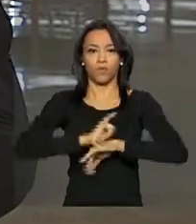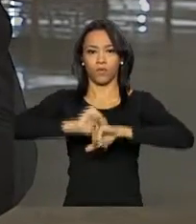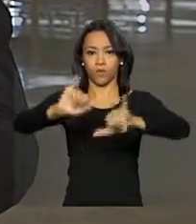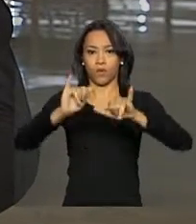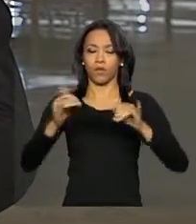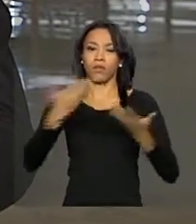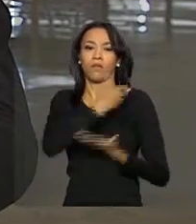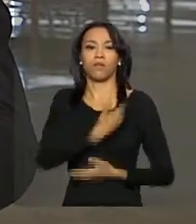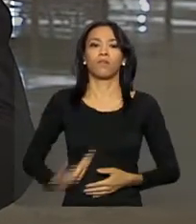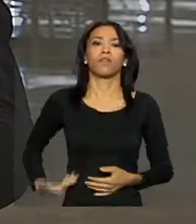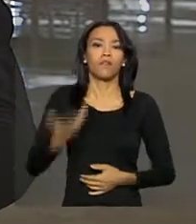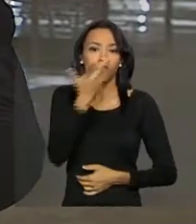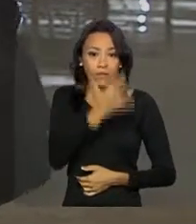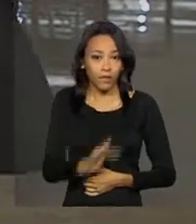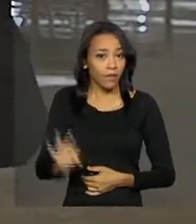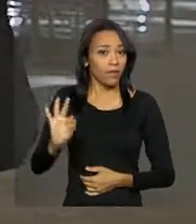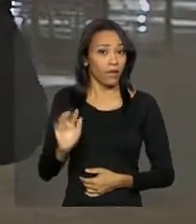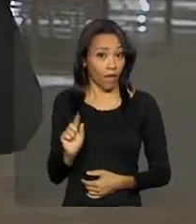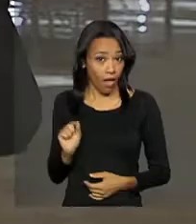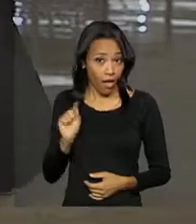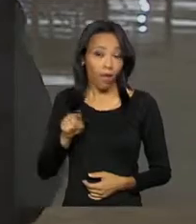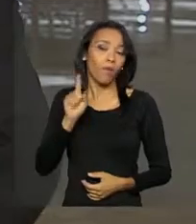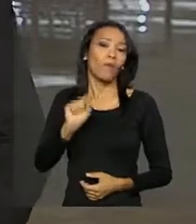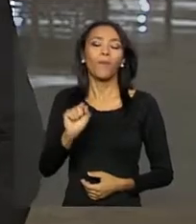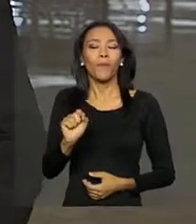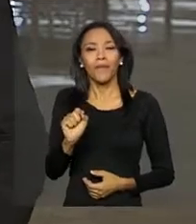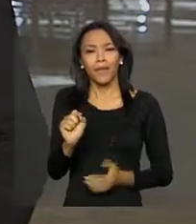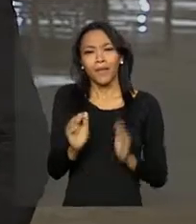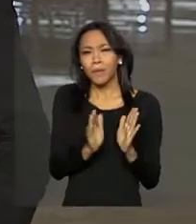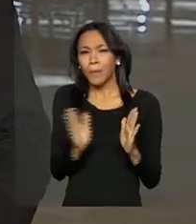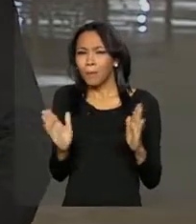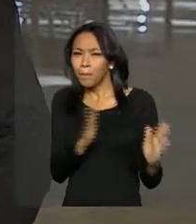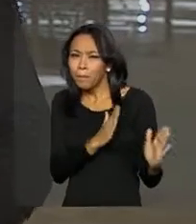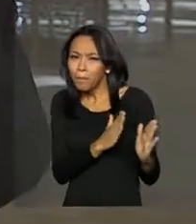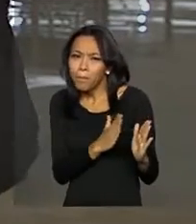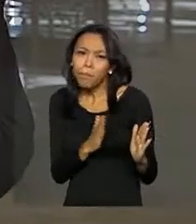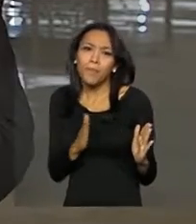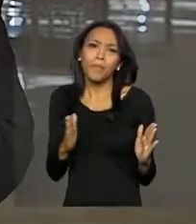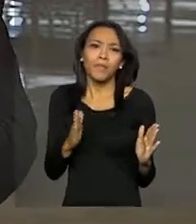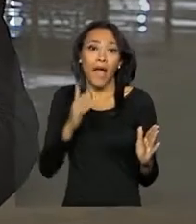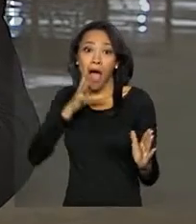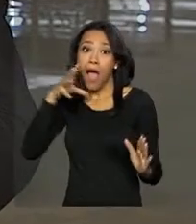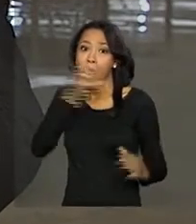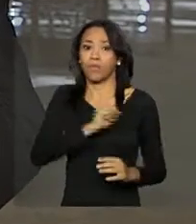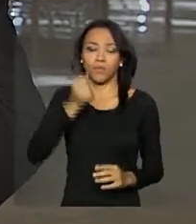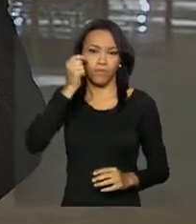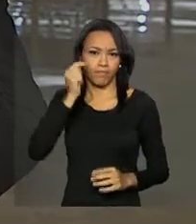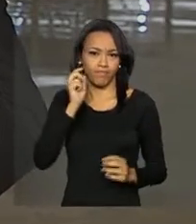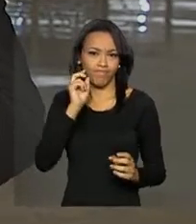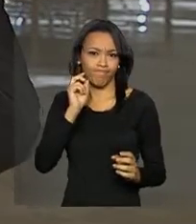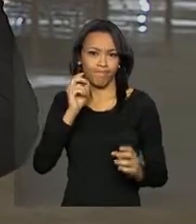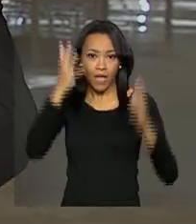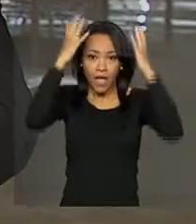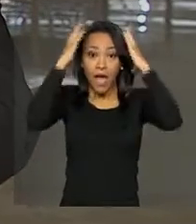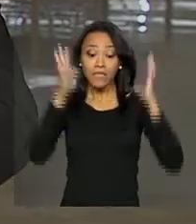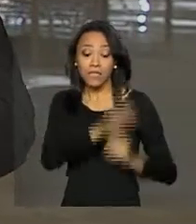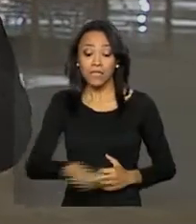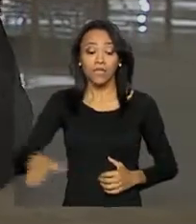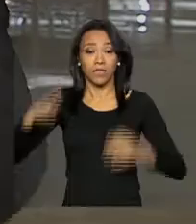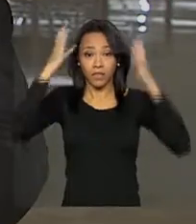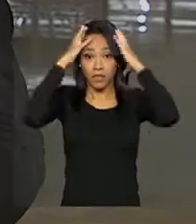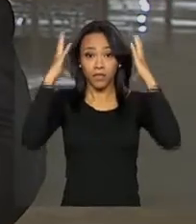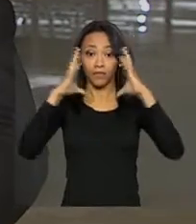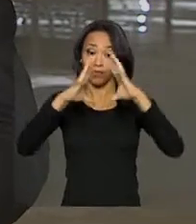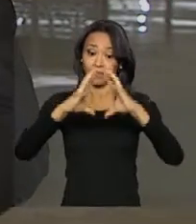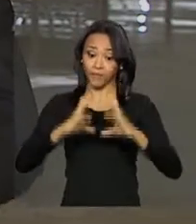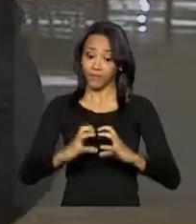governo federal é dar, no mais curto prazo possível, o diagnóstico das crianças que estão com